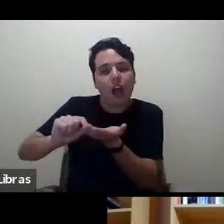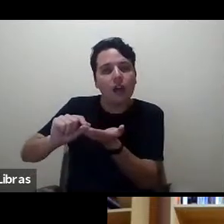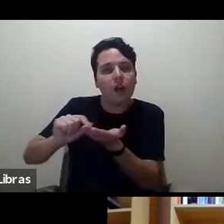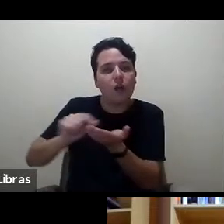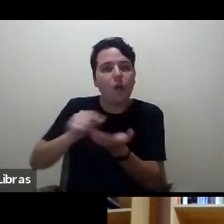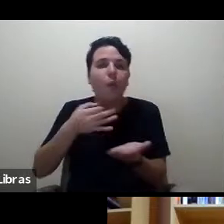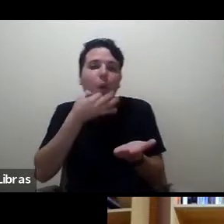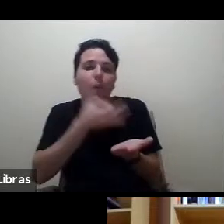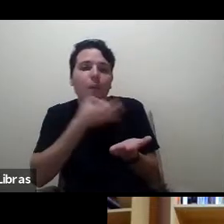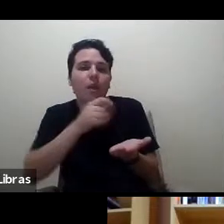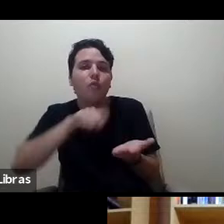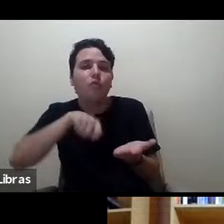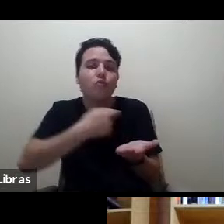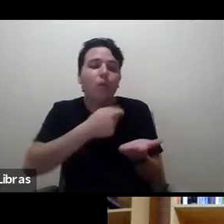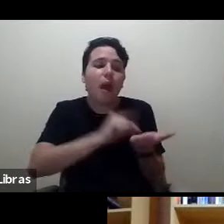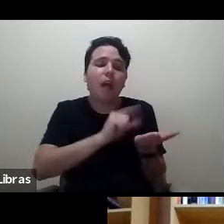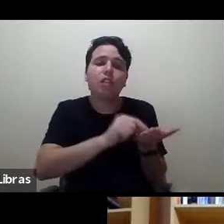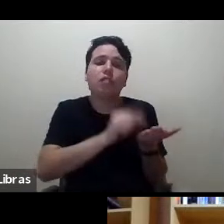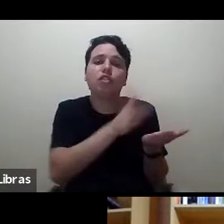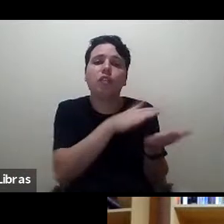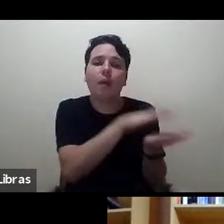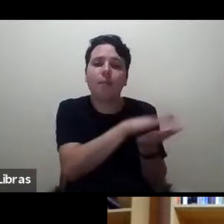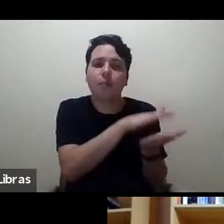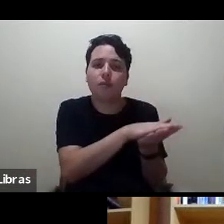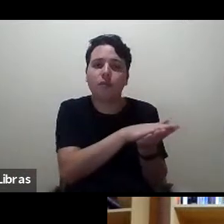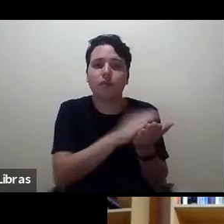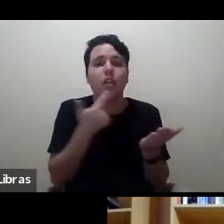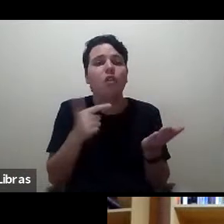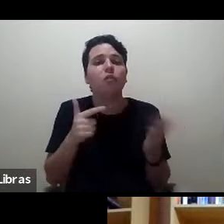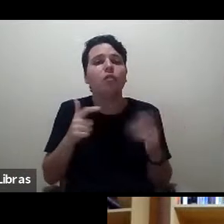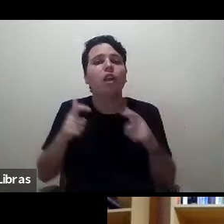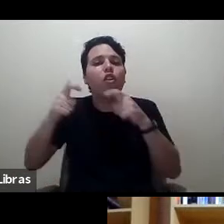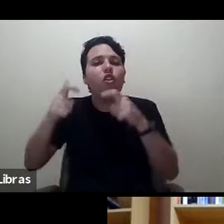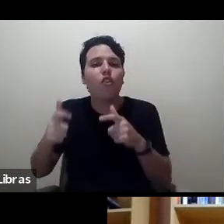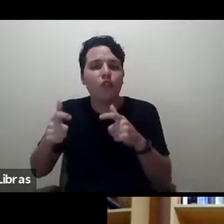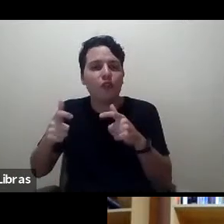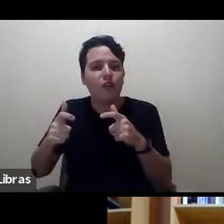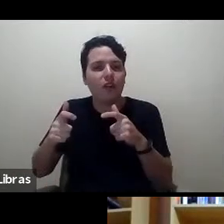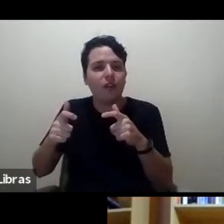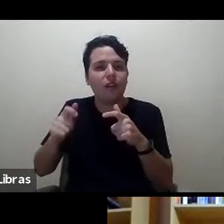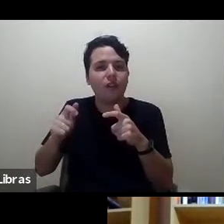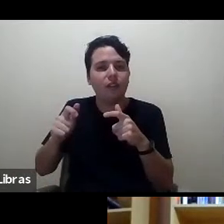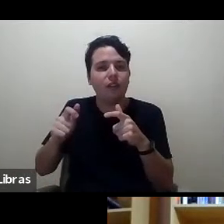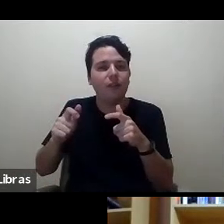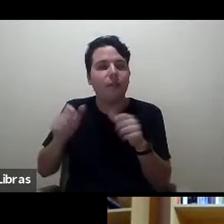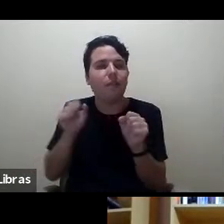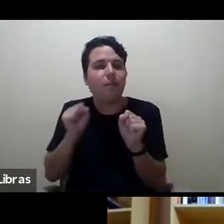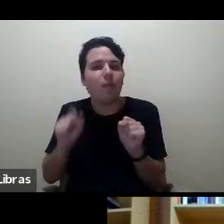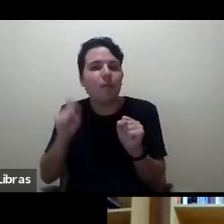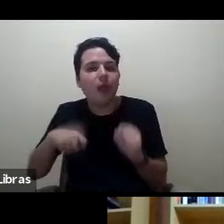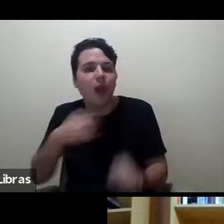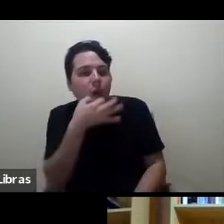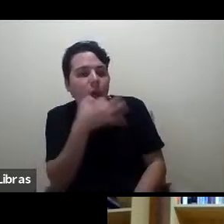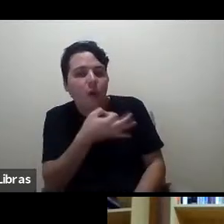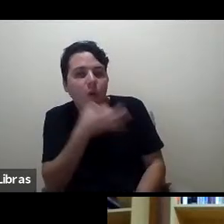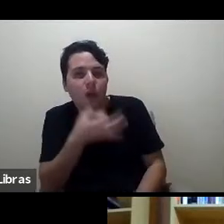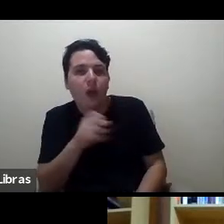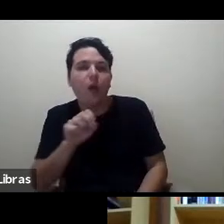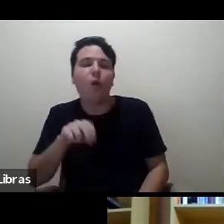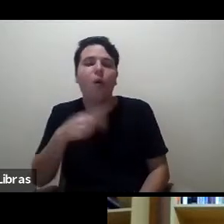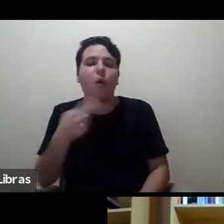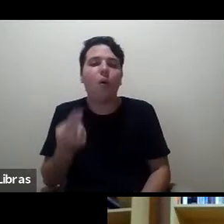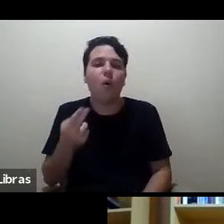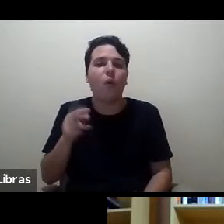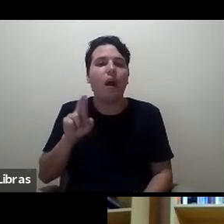a gente não tem um lugar do comentário ou da réplica